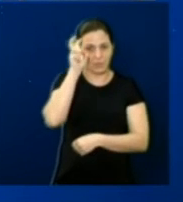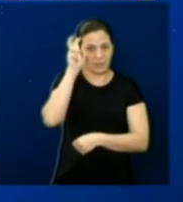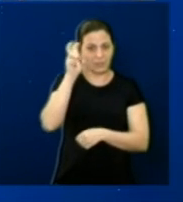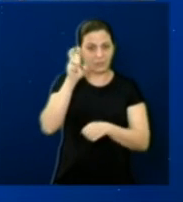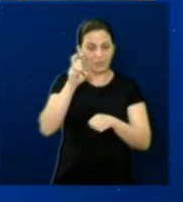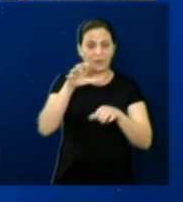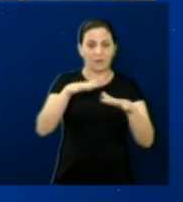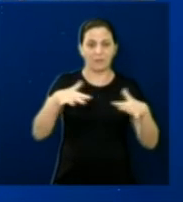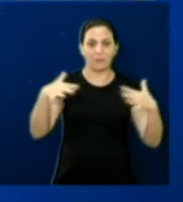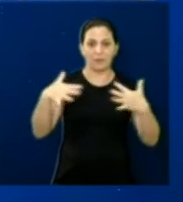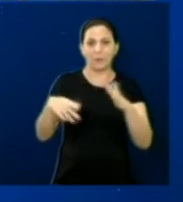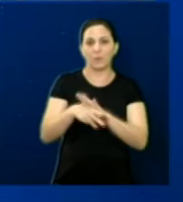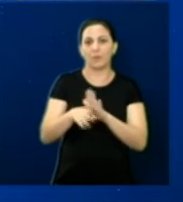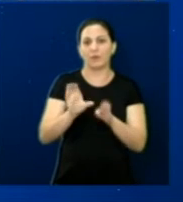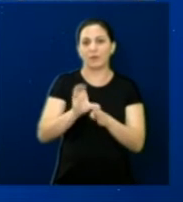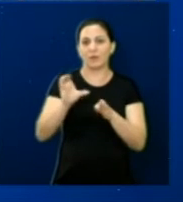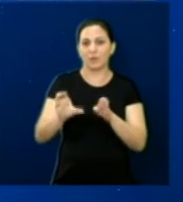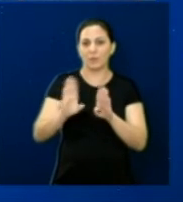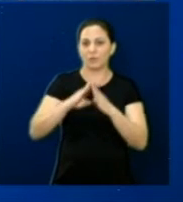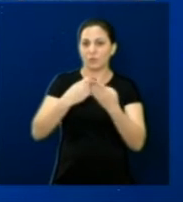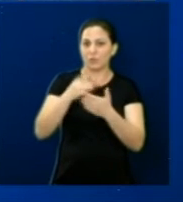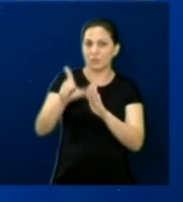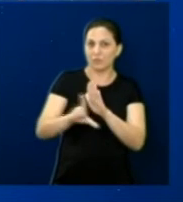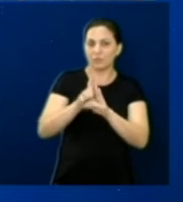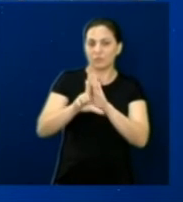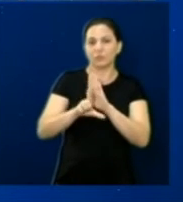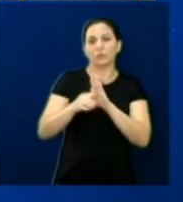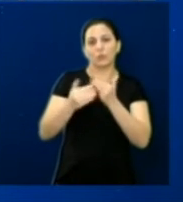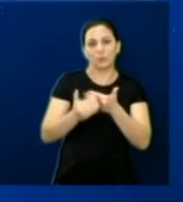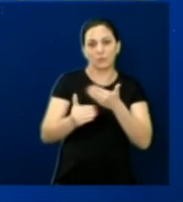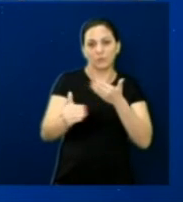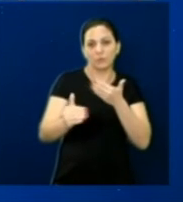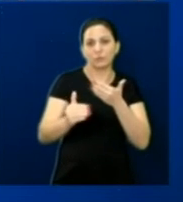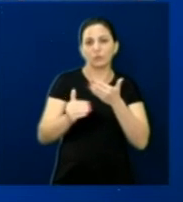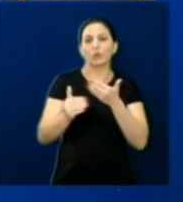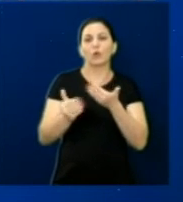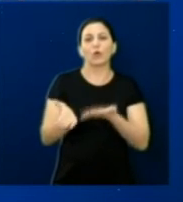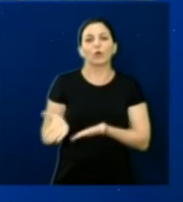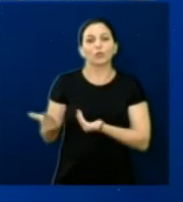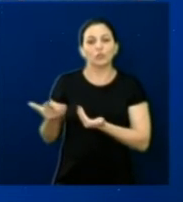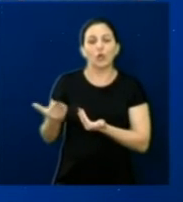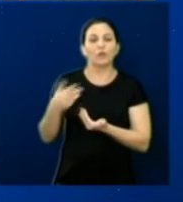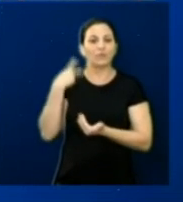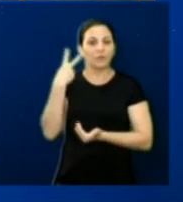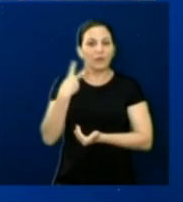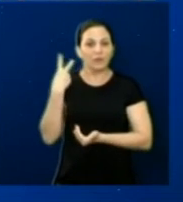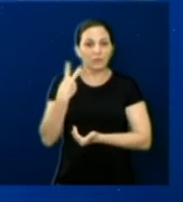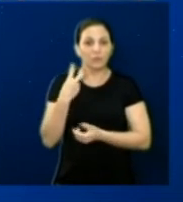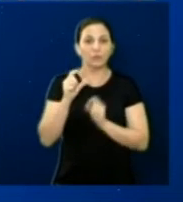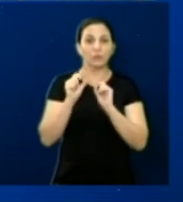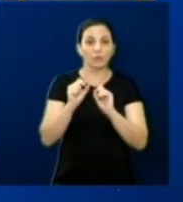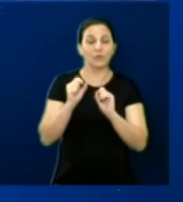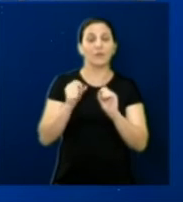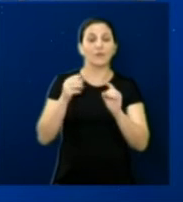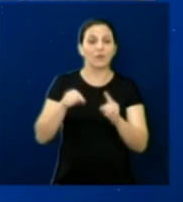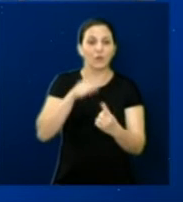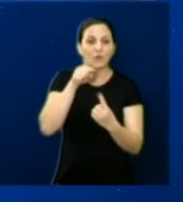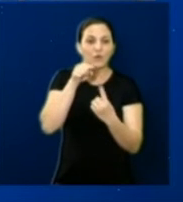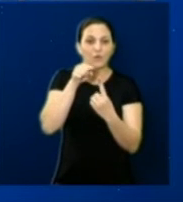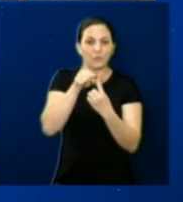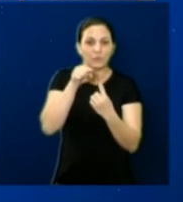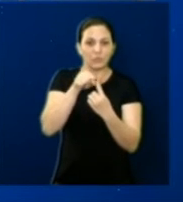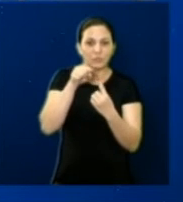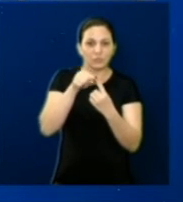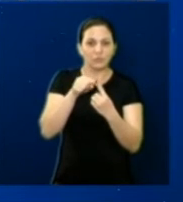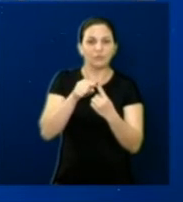plenarinho da nossa Câmara, a Escola do Legislativo deu início às atividades do Parlamento Jovem. O curso abordou o poder legislativo e foi